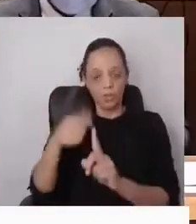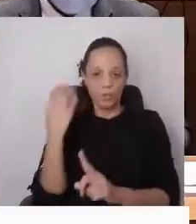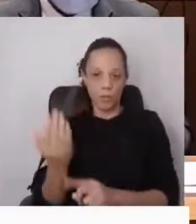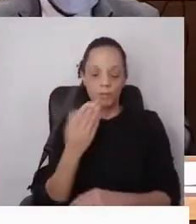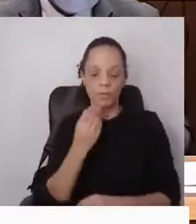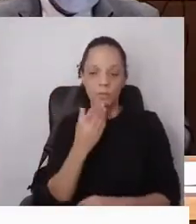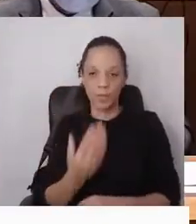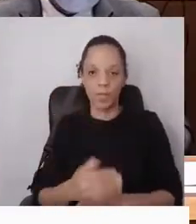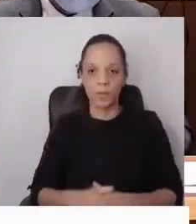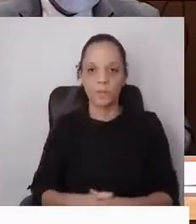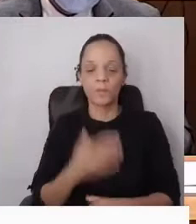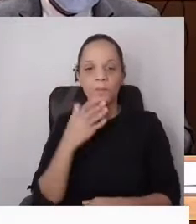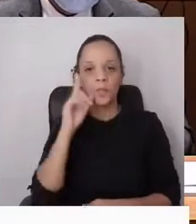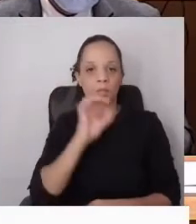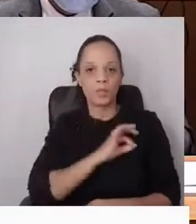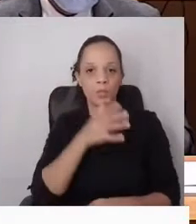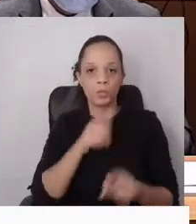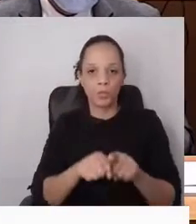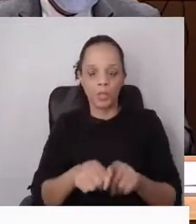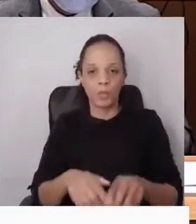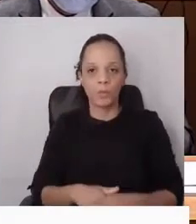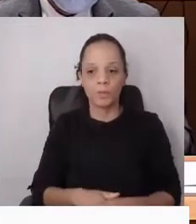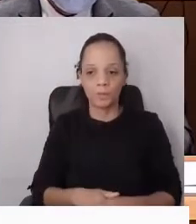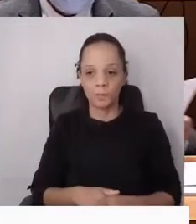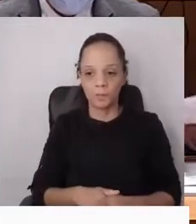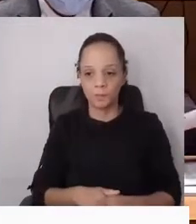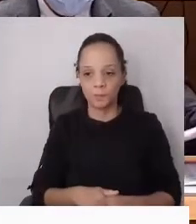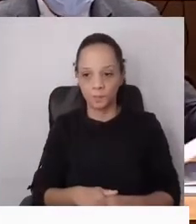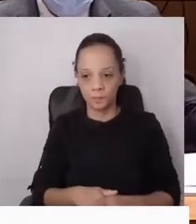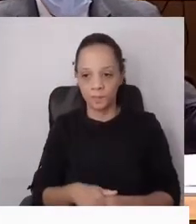Muito obrigado, Sr. Deputado. Sr.